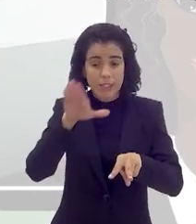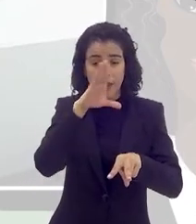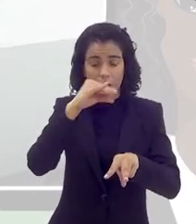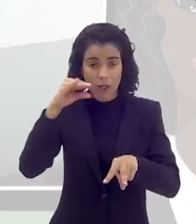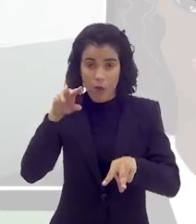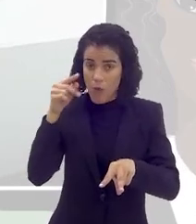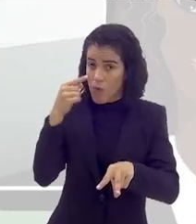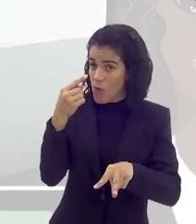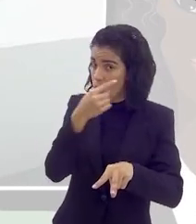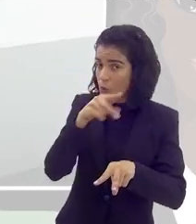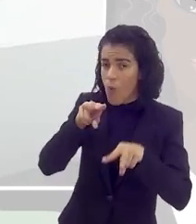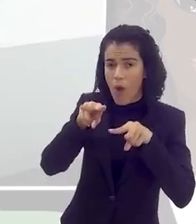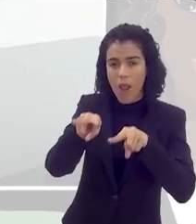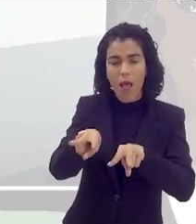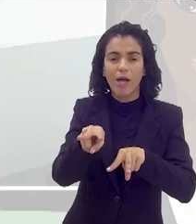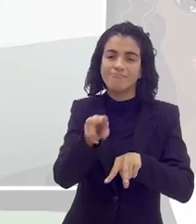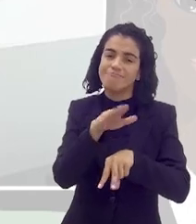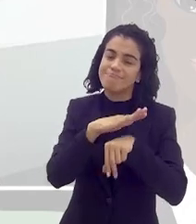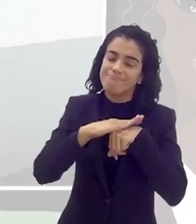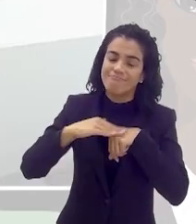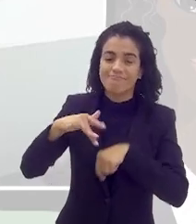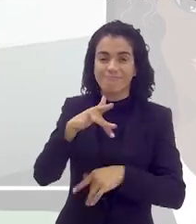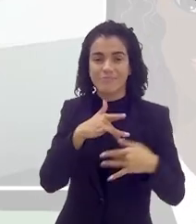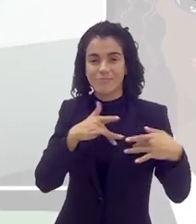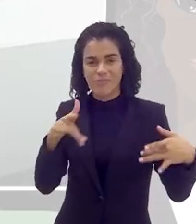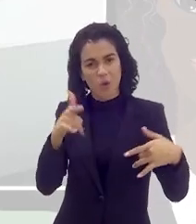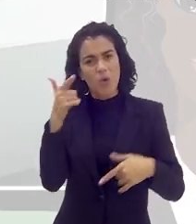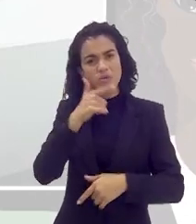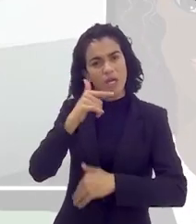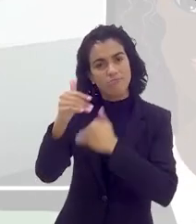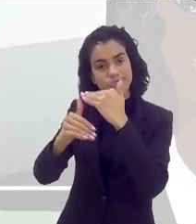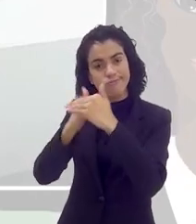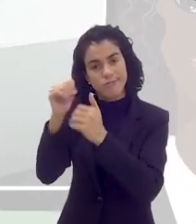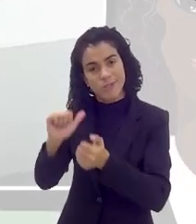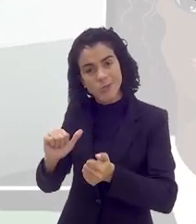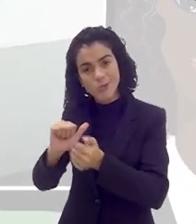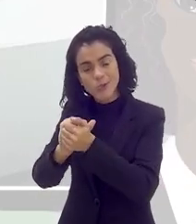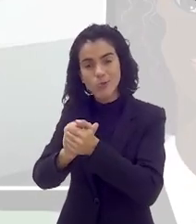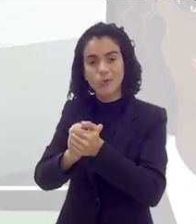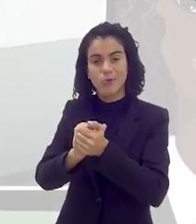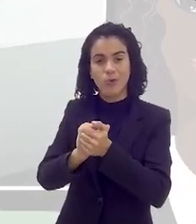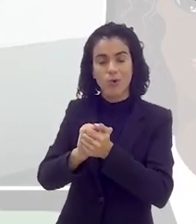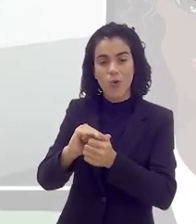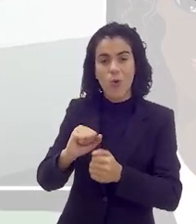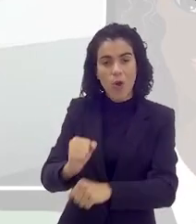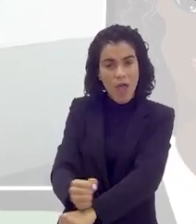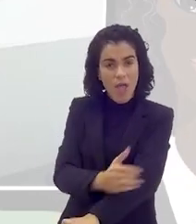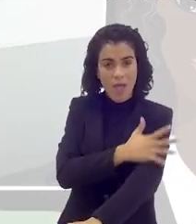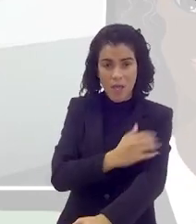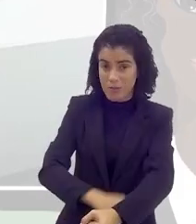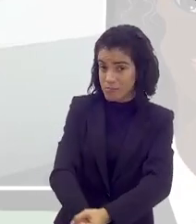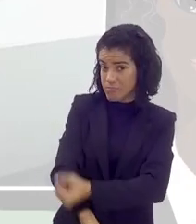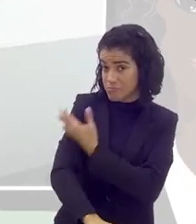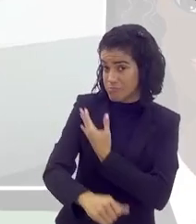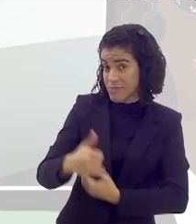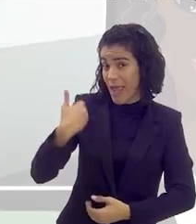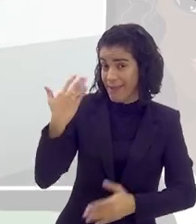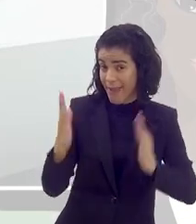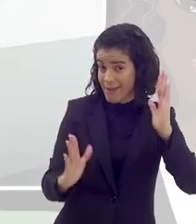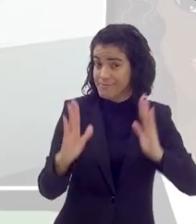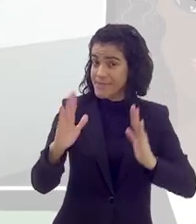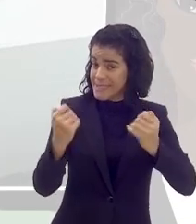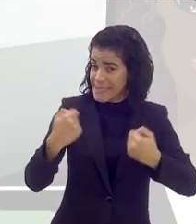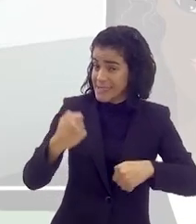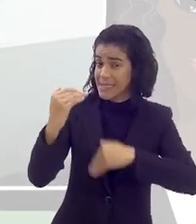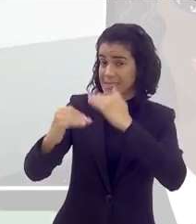as crianças e para os adolescentes com esse olhar generoso, a gente vai conseguir construir junto a eles uma estabilidade emocional que